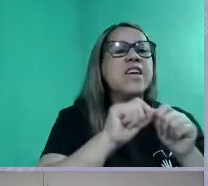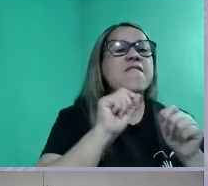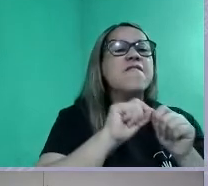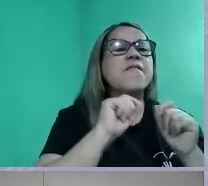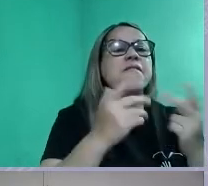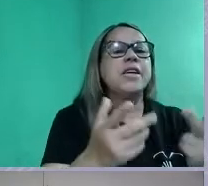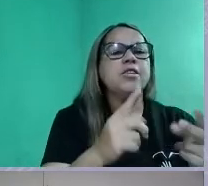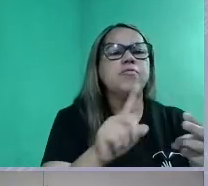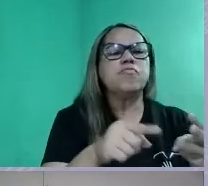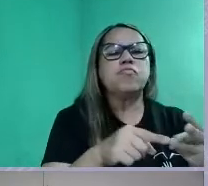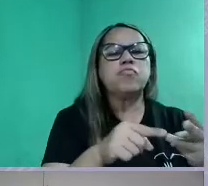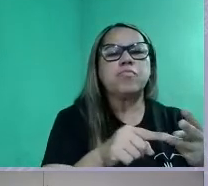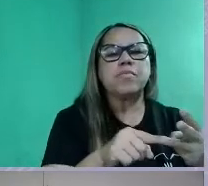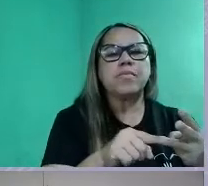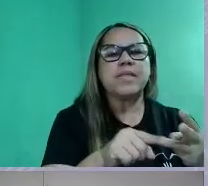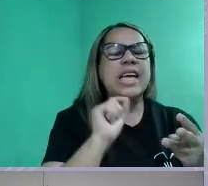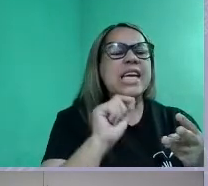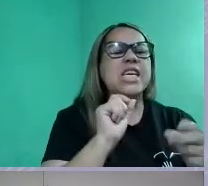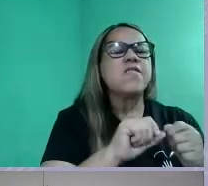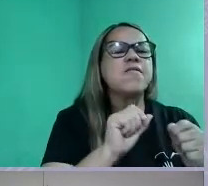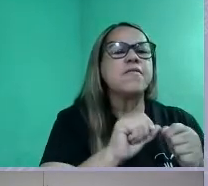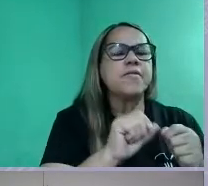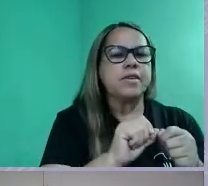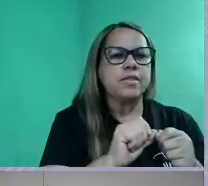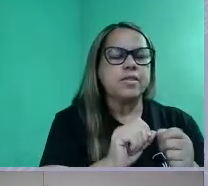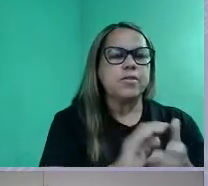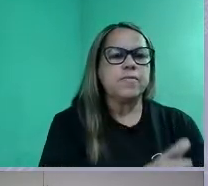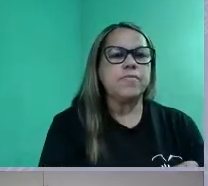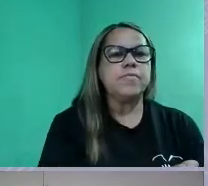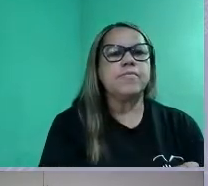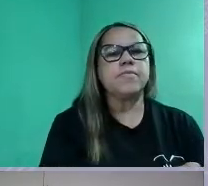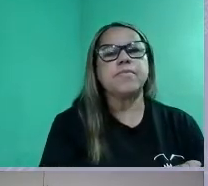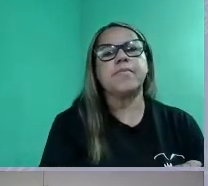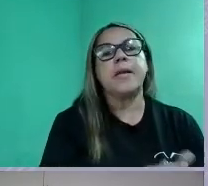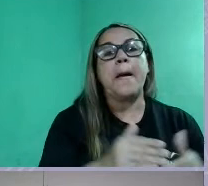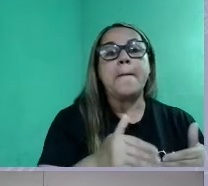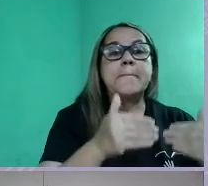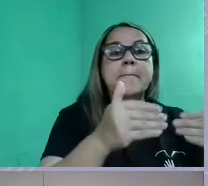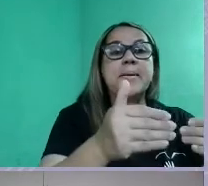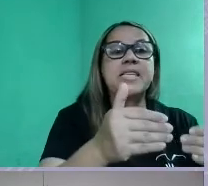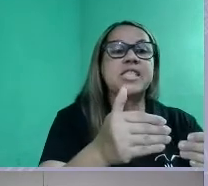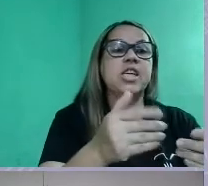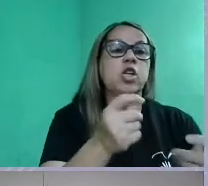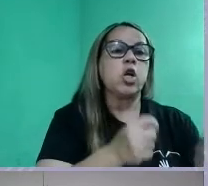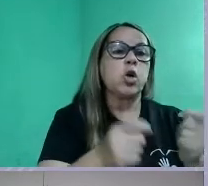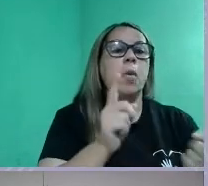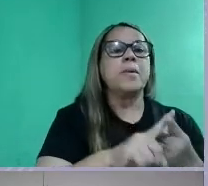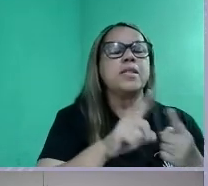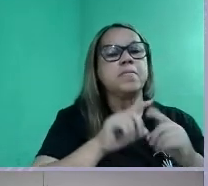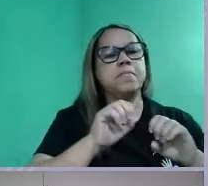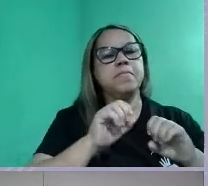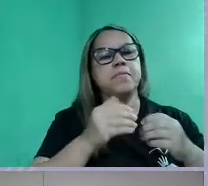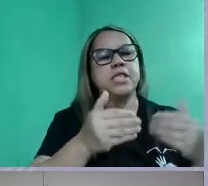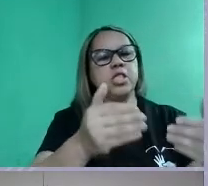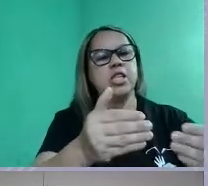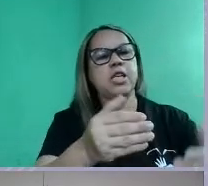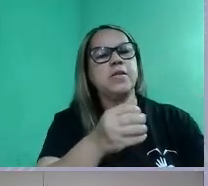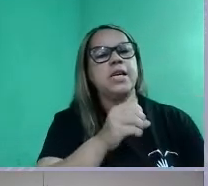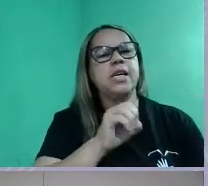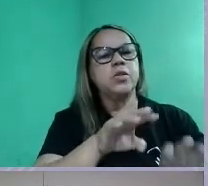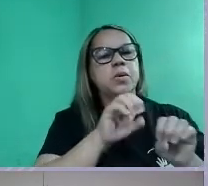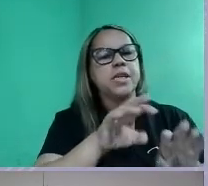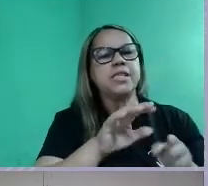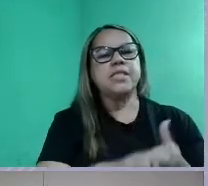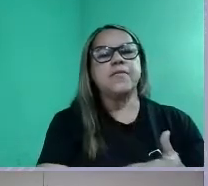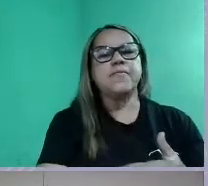Pergunta isso. Quem faz, certo? O Ministério da Economia e da Educação. Vamos ver o modo meio. O